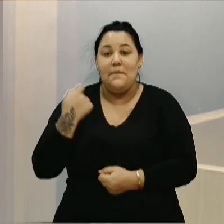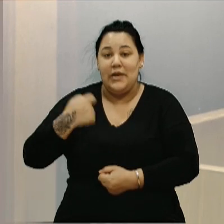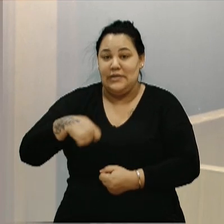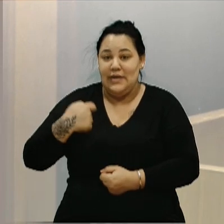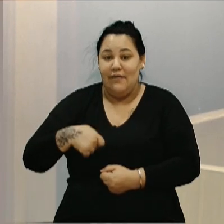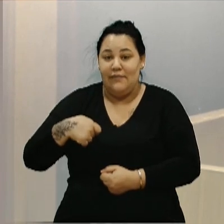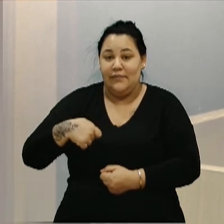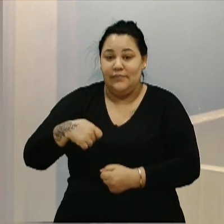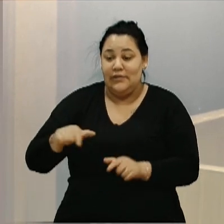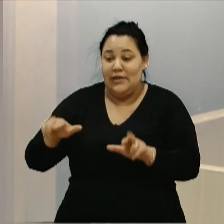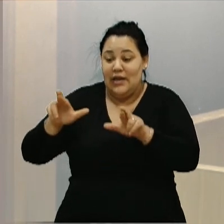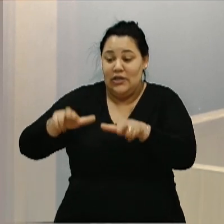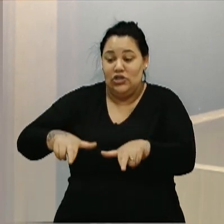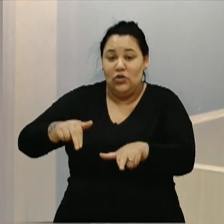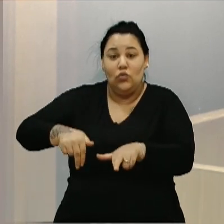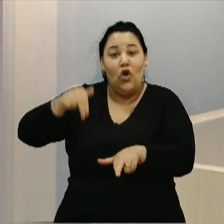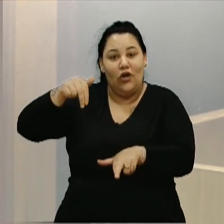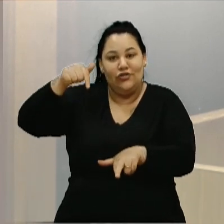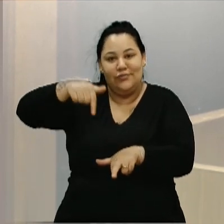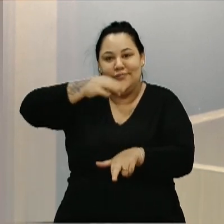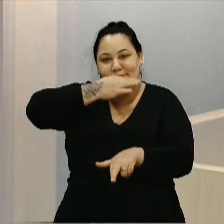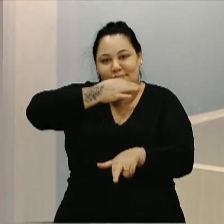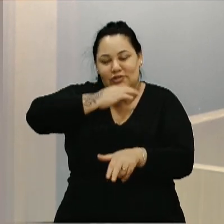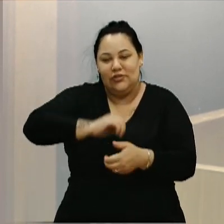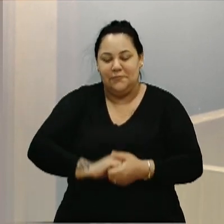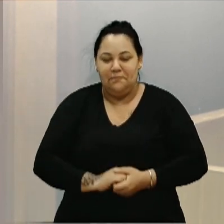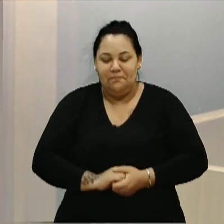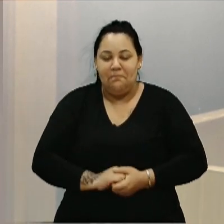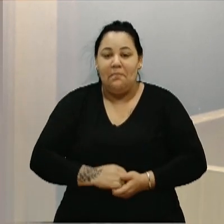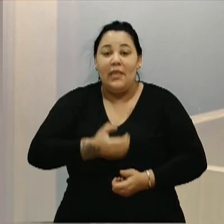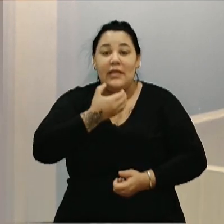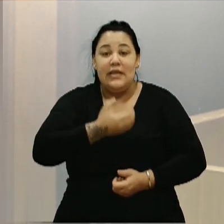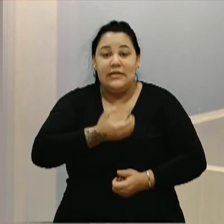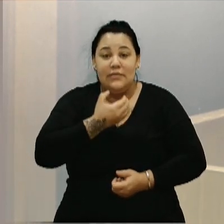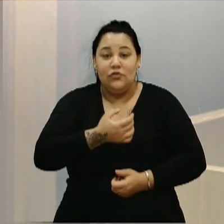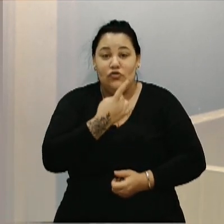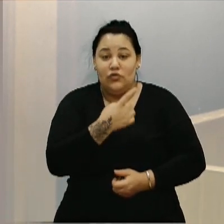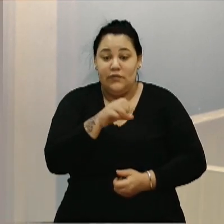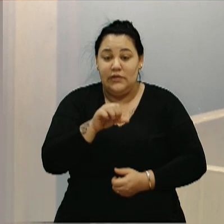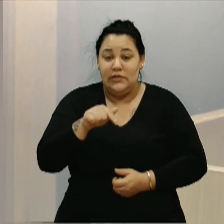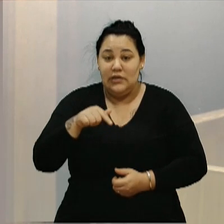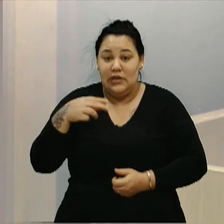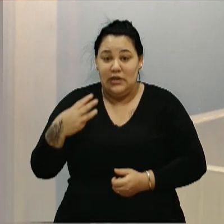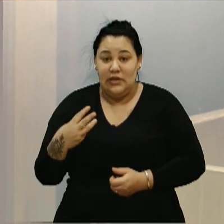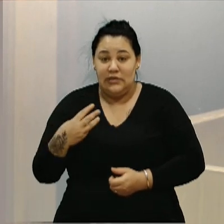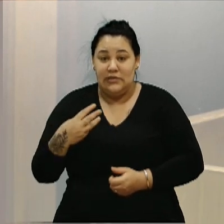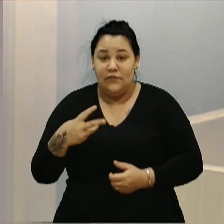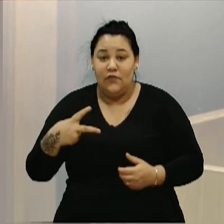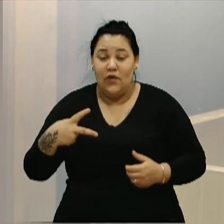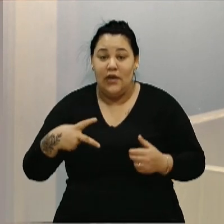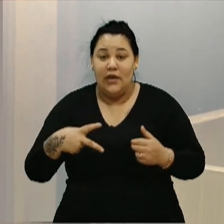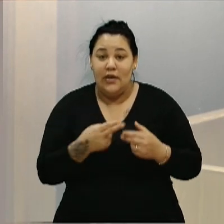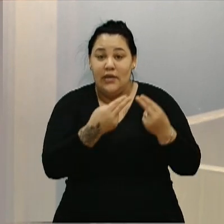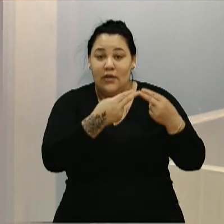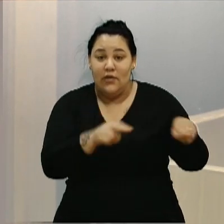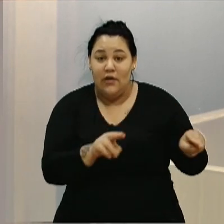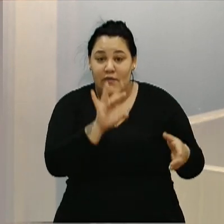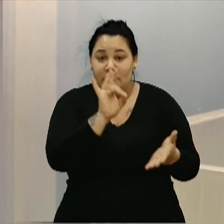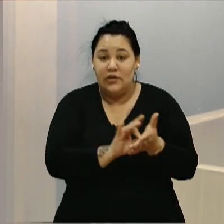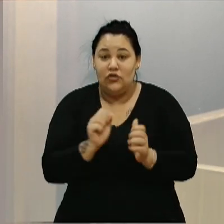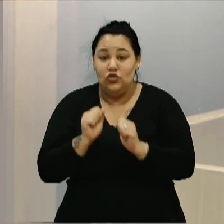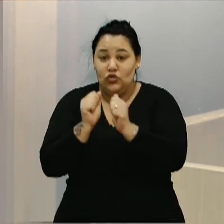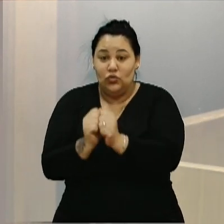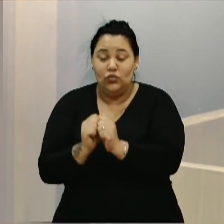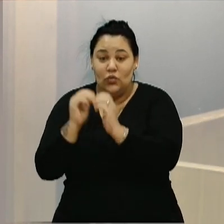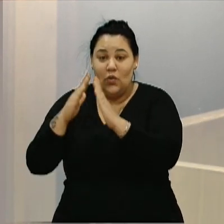zona norte da cidade. Em dezembro de 1973, foi inaugurada a primeira creche junto à paróquia São